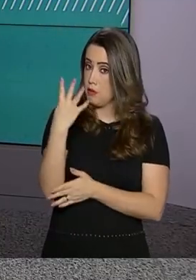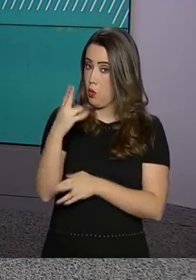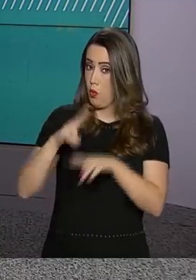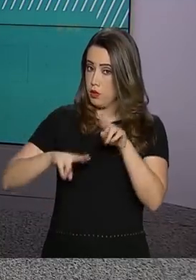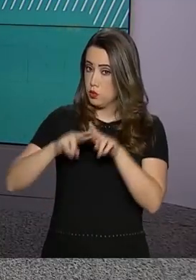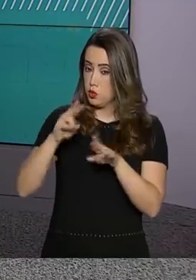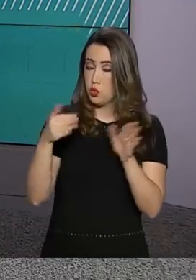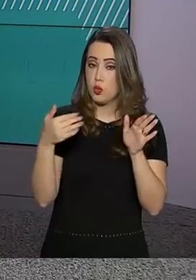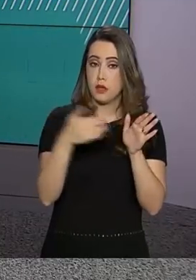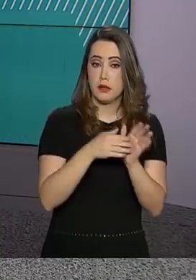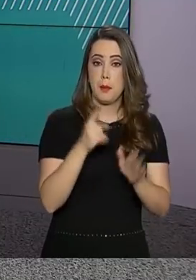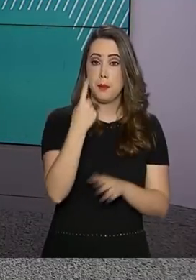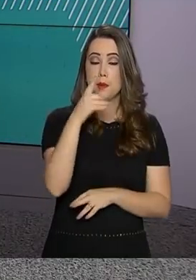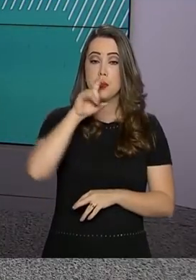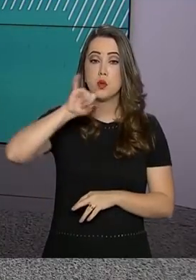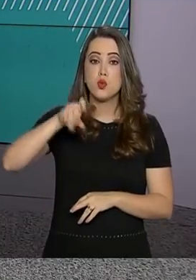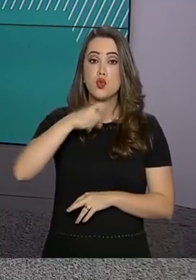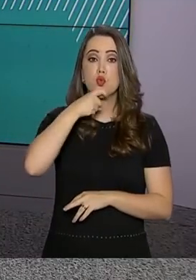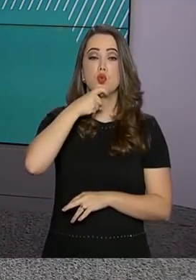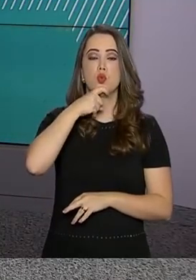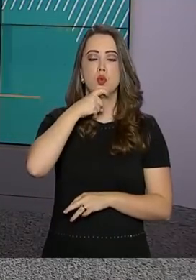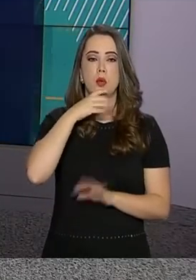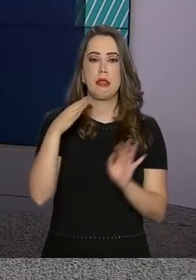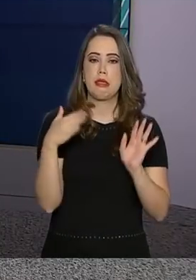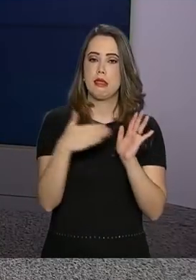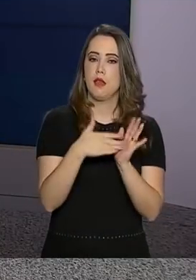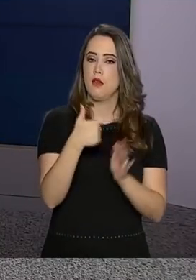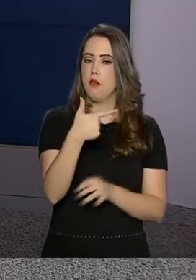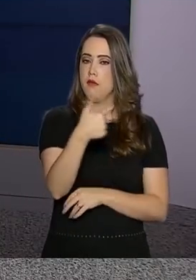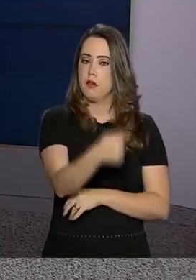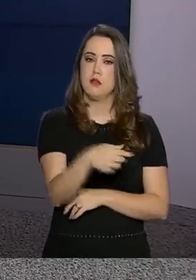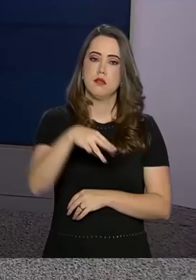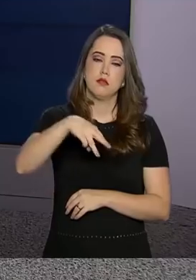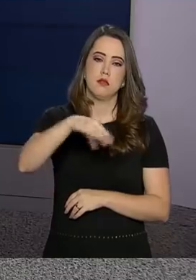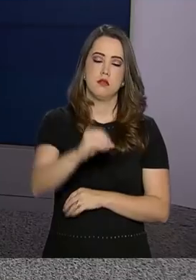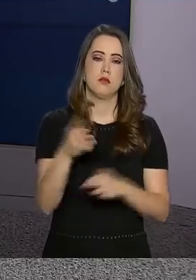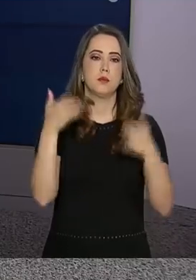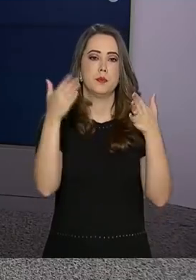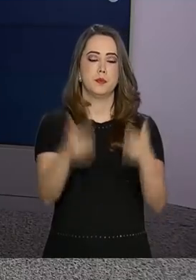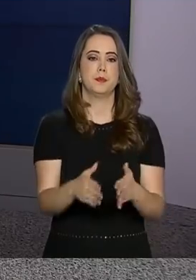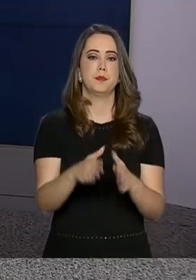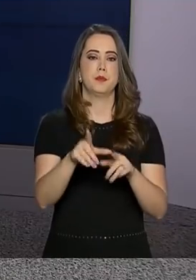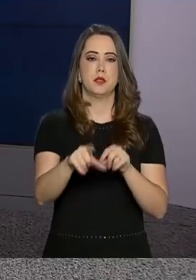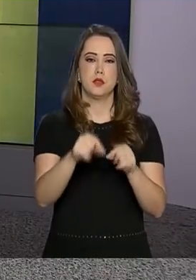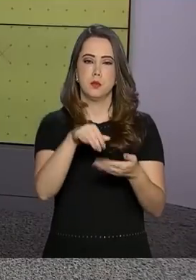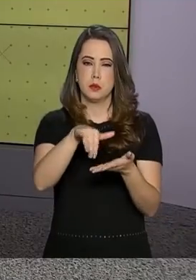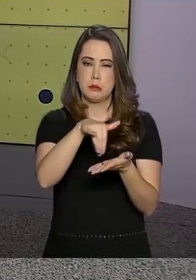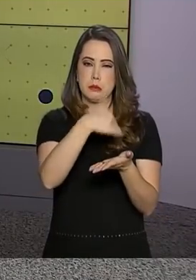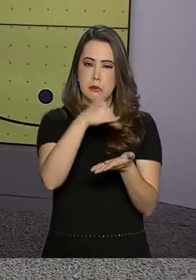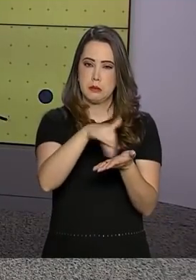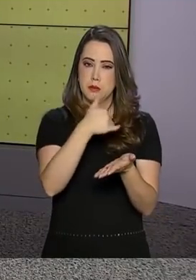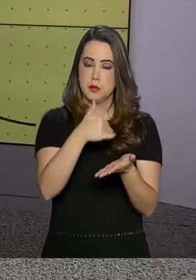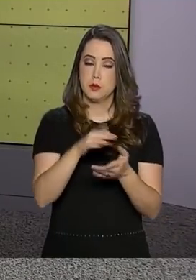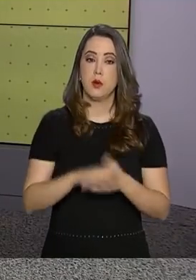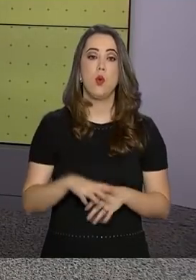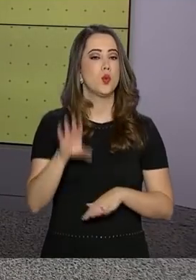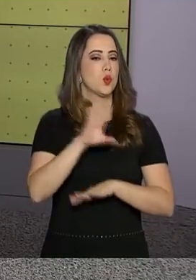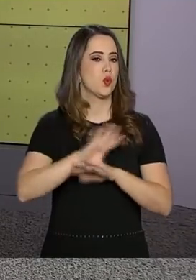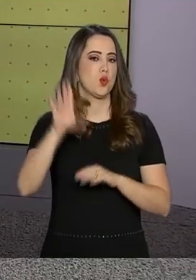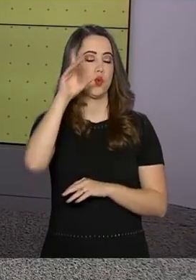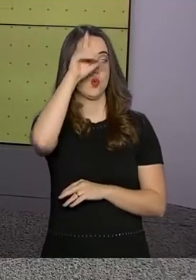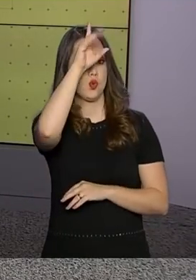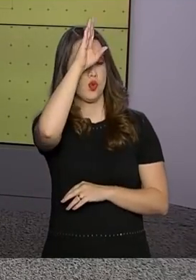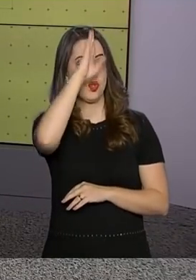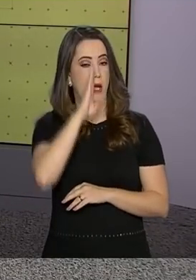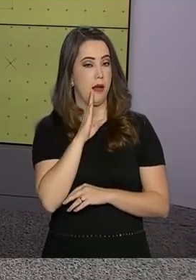1 de julho. Os interessados têm até o dia 27 de maio para participar do processo de seleção. Os cursos são de graça